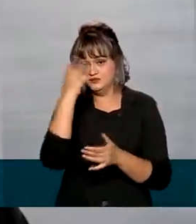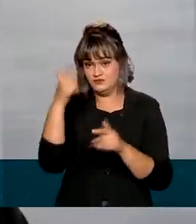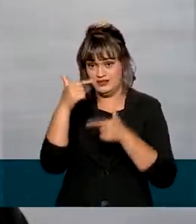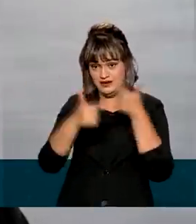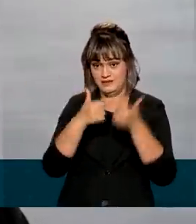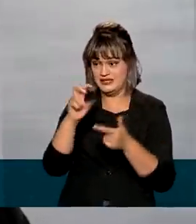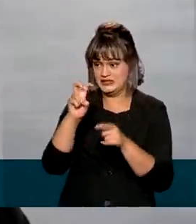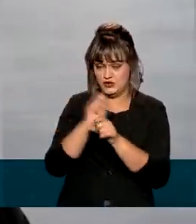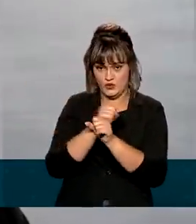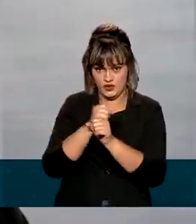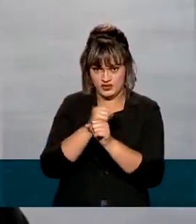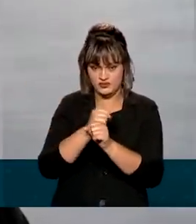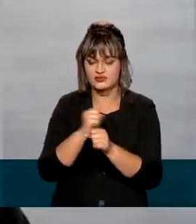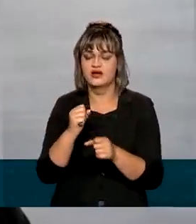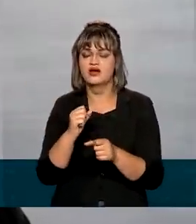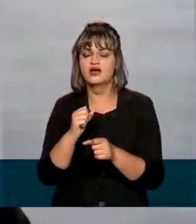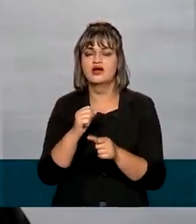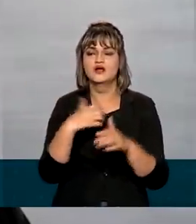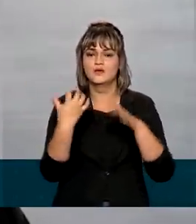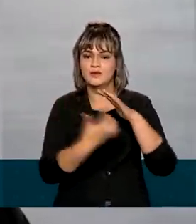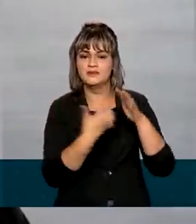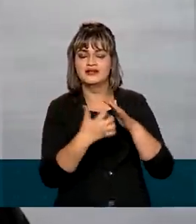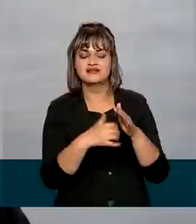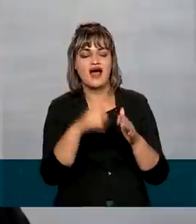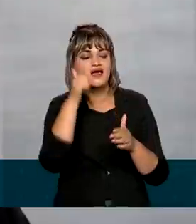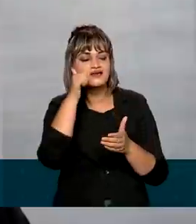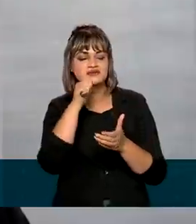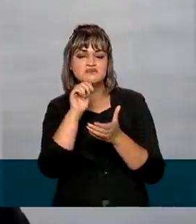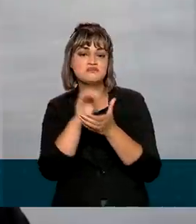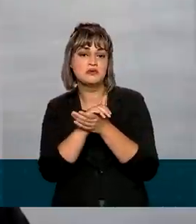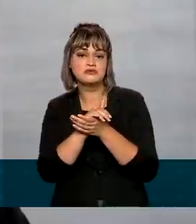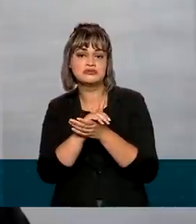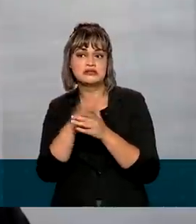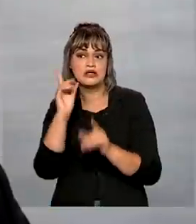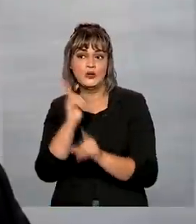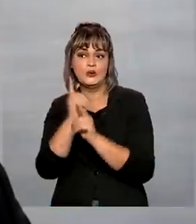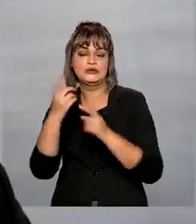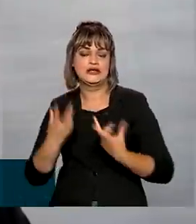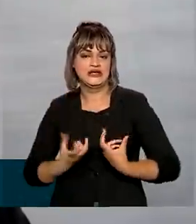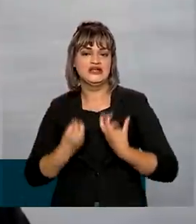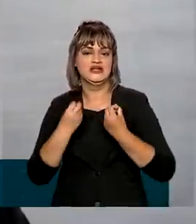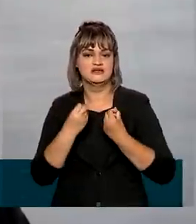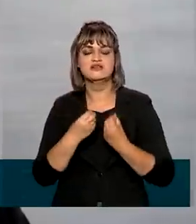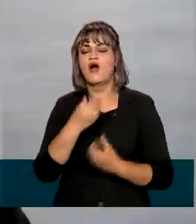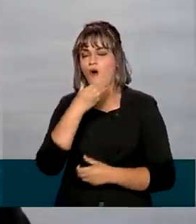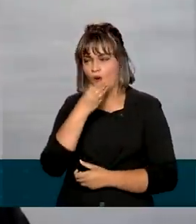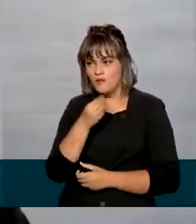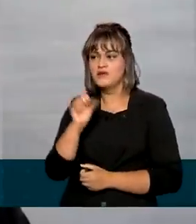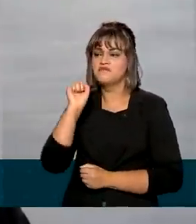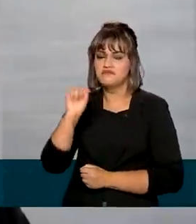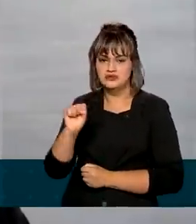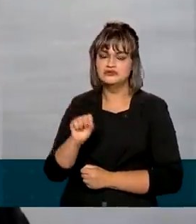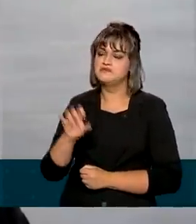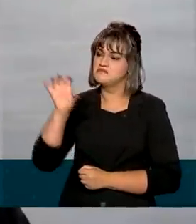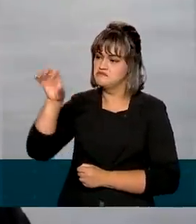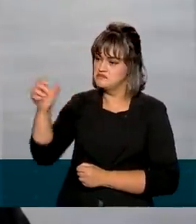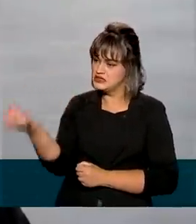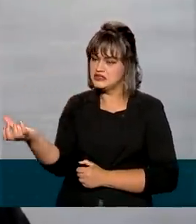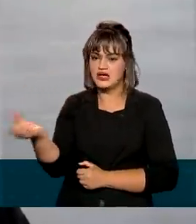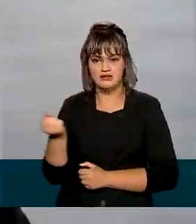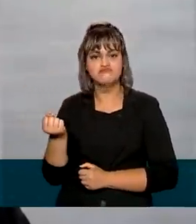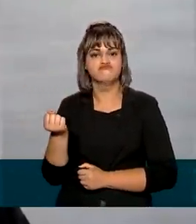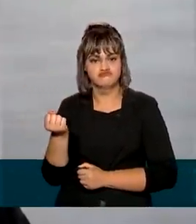e, porventura, a esposa dele vem a ser acometida do câncer, ele pode, é